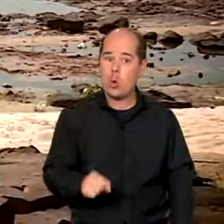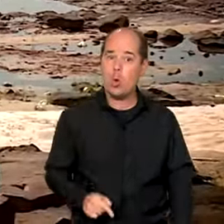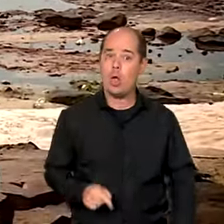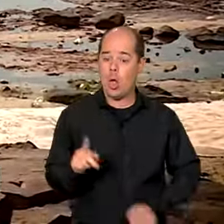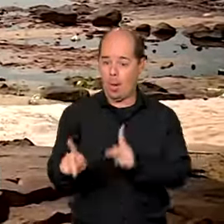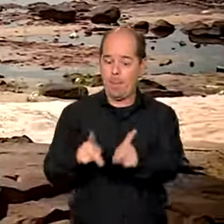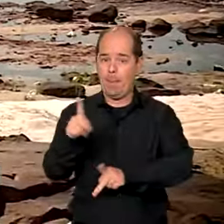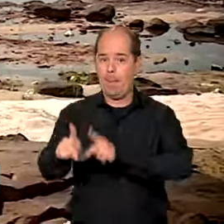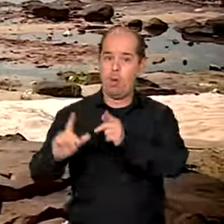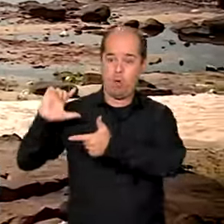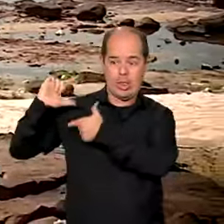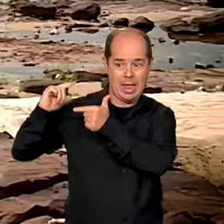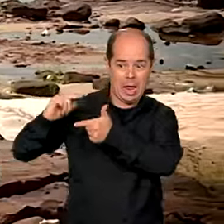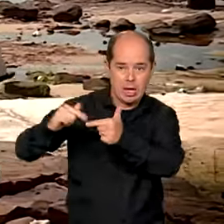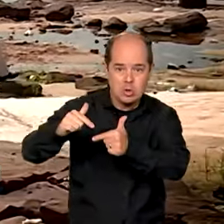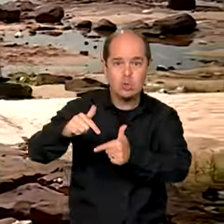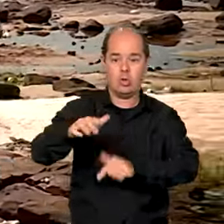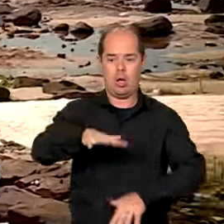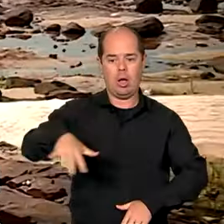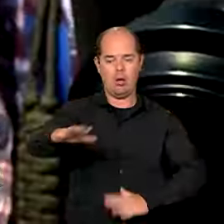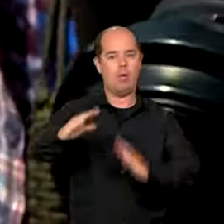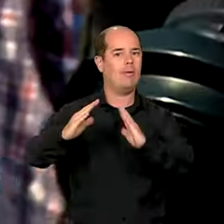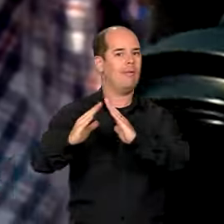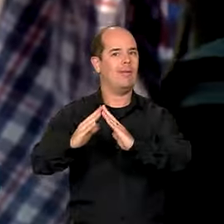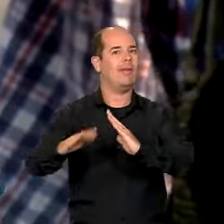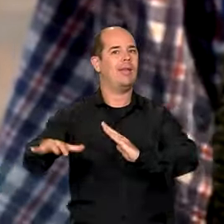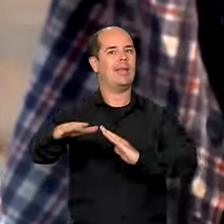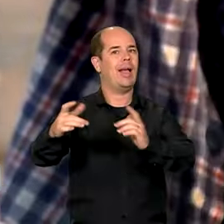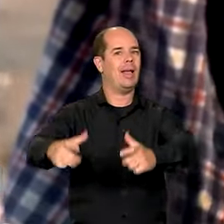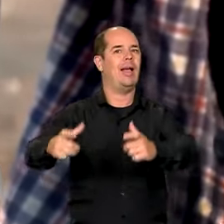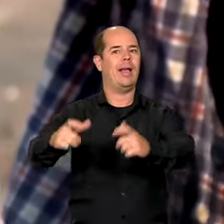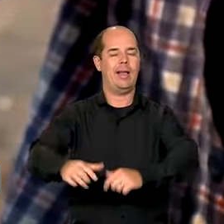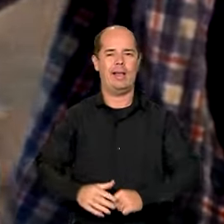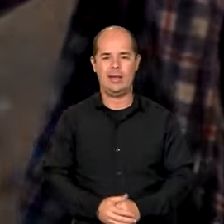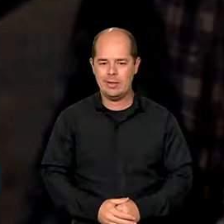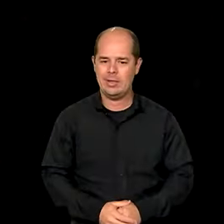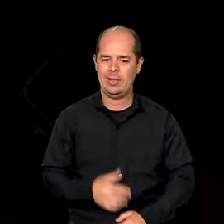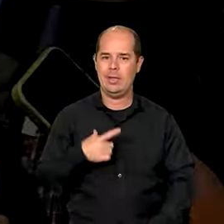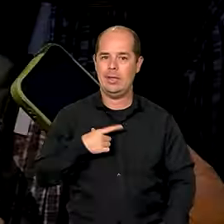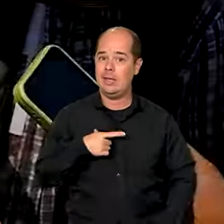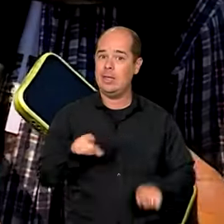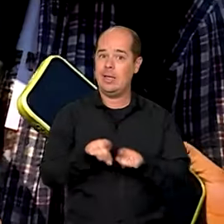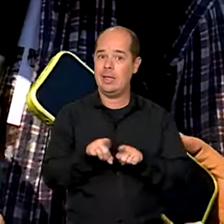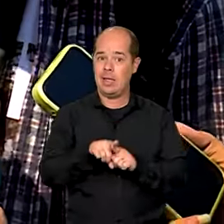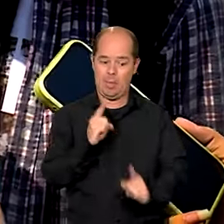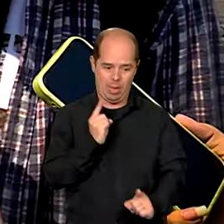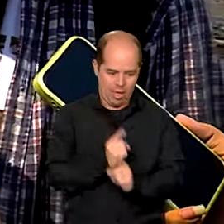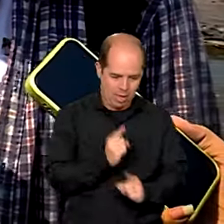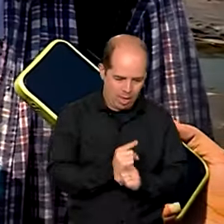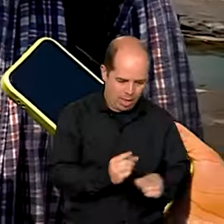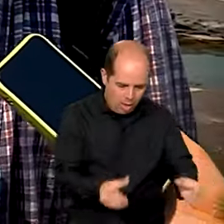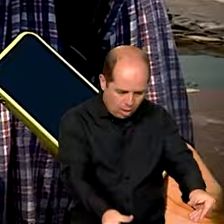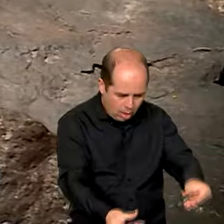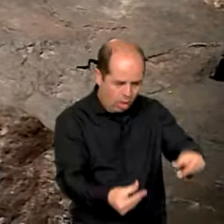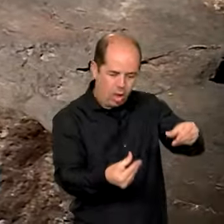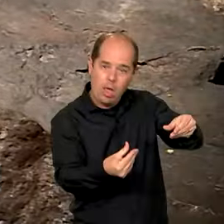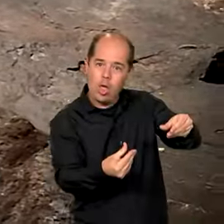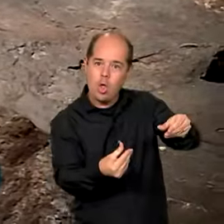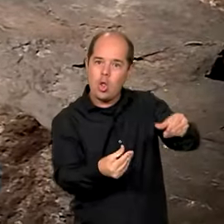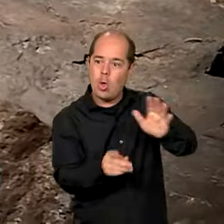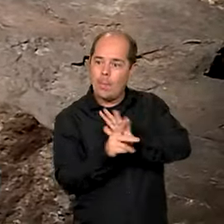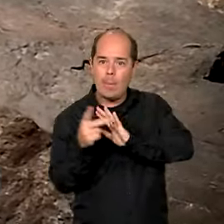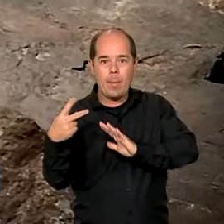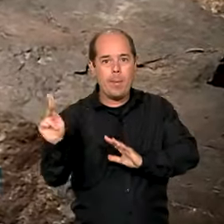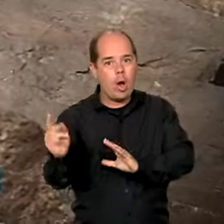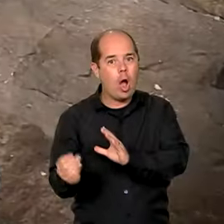habitavam a região, segundo os pesquisadores. Peças de cerâmica também foram encontradas no local. E